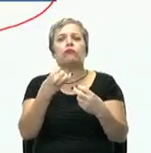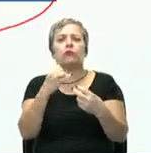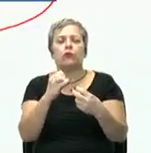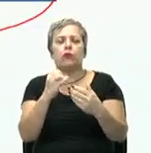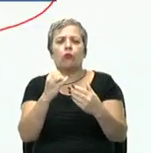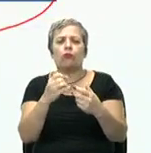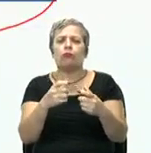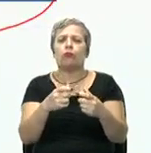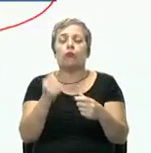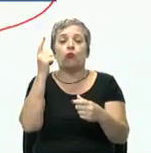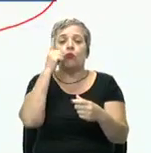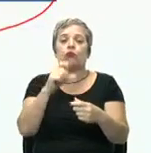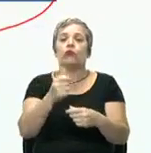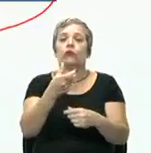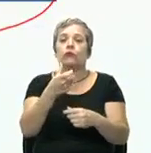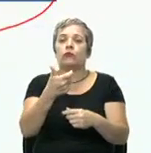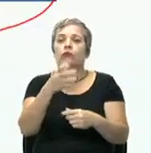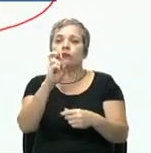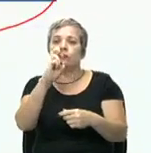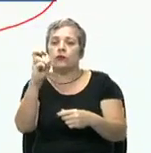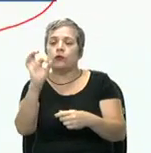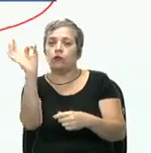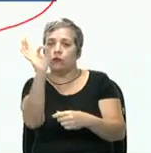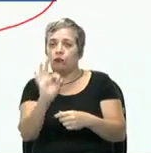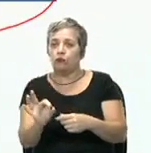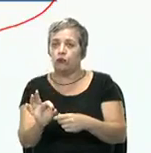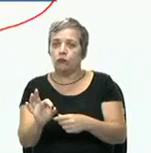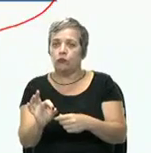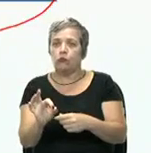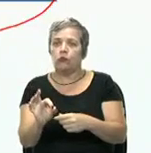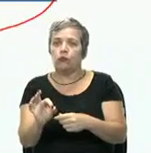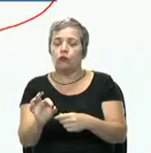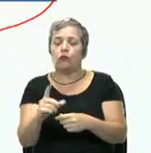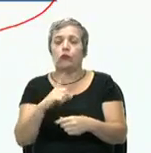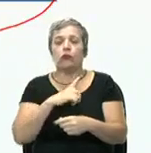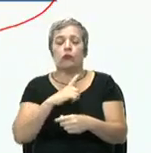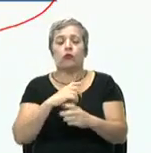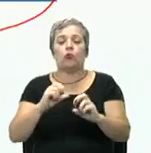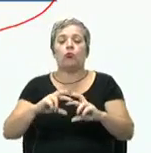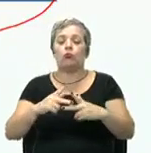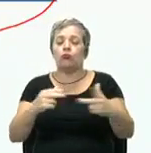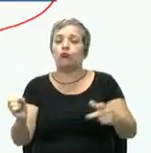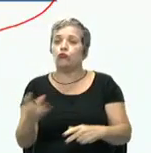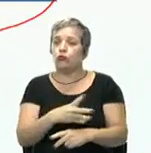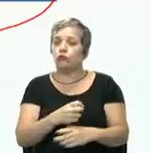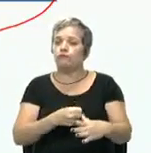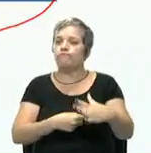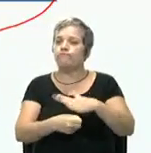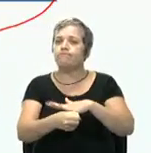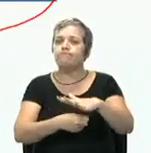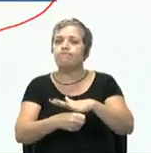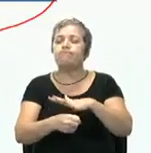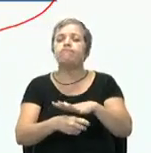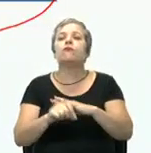aumentei os 15% que eu queria? Será que eu consegui lançar um novo produto no mercado? Não, sim. O que deu errado?